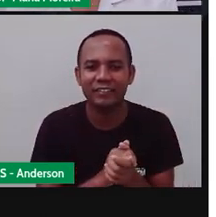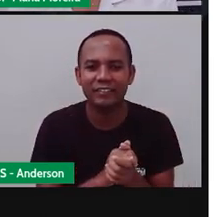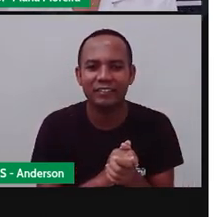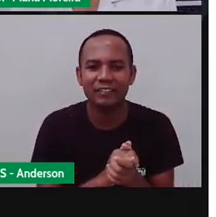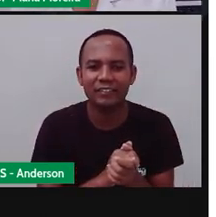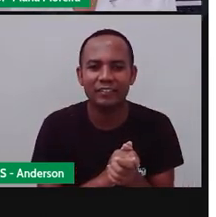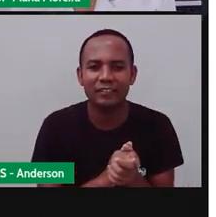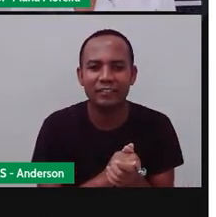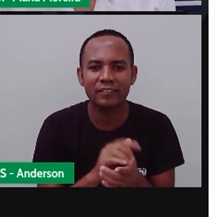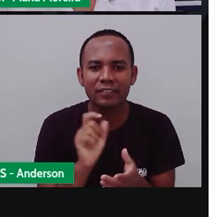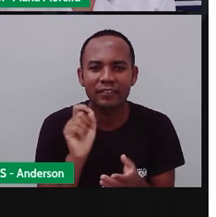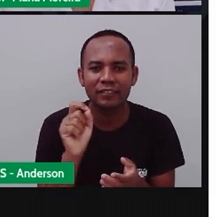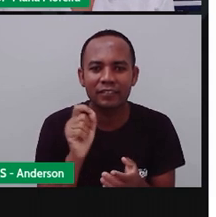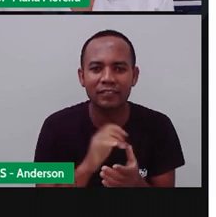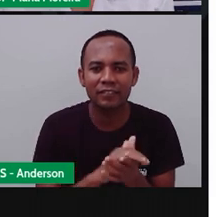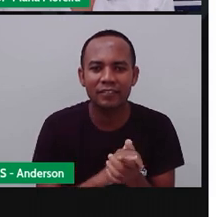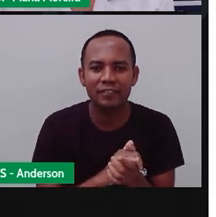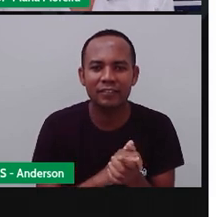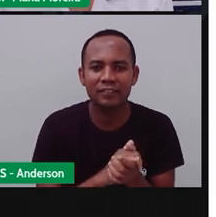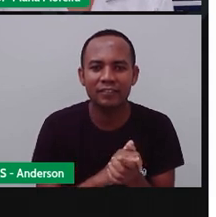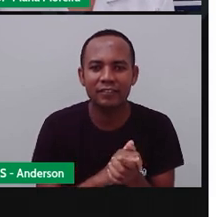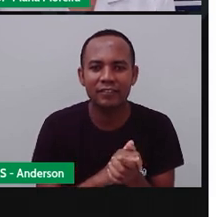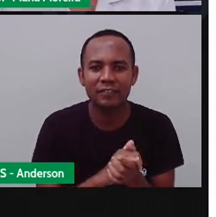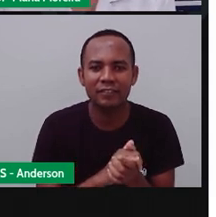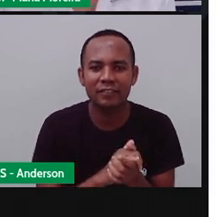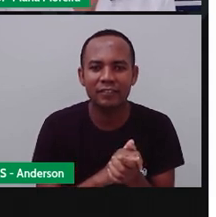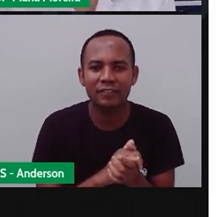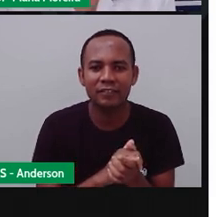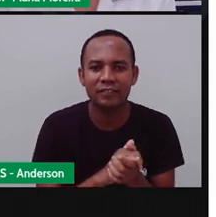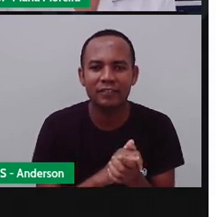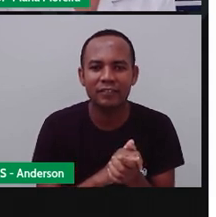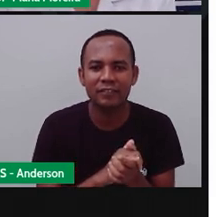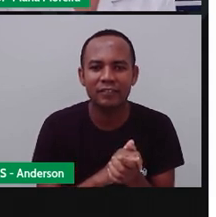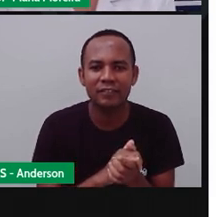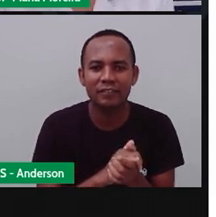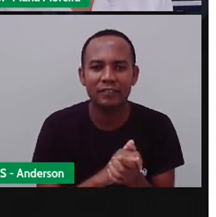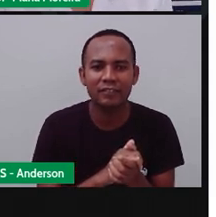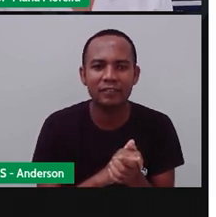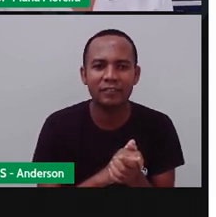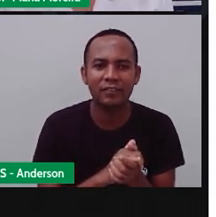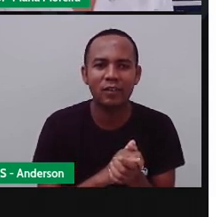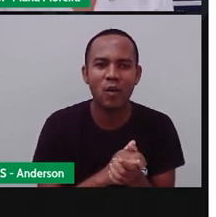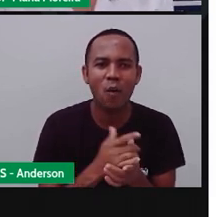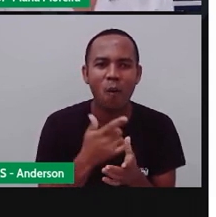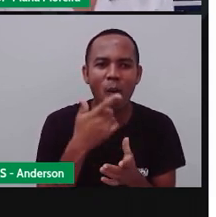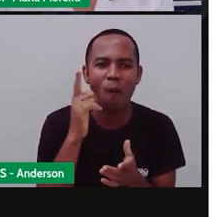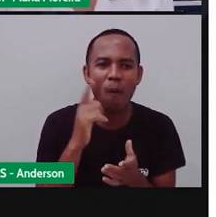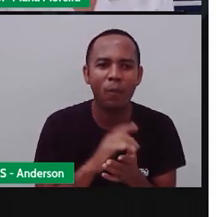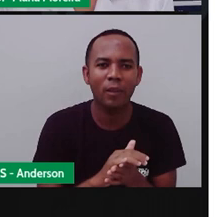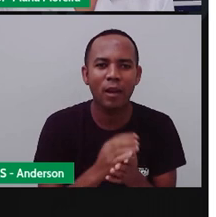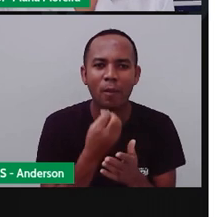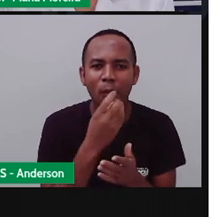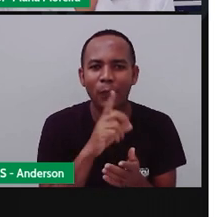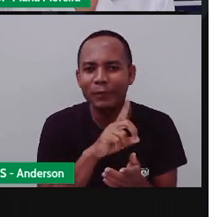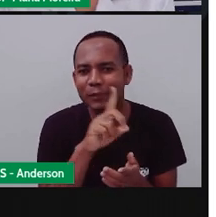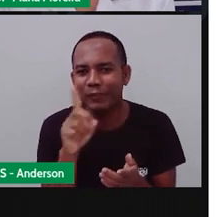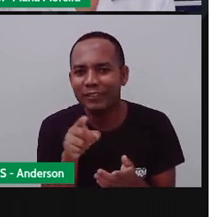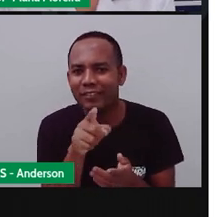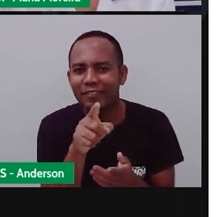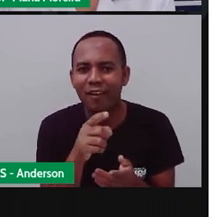Lira colocou, bom dia, Pró Maria, como você está? Eu tô bem, e você, Anderson?